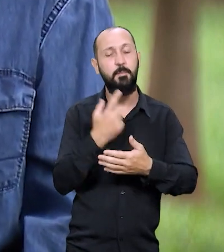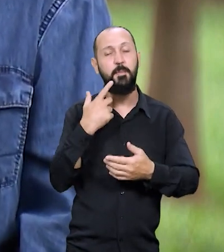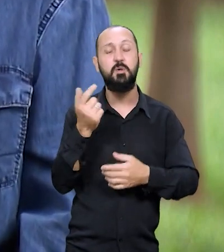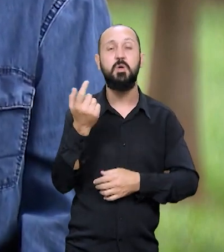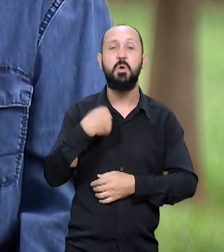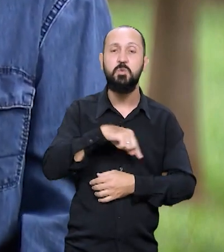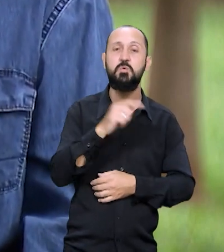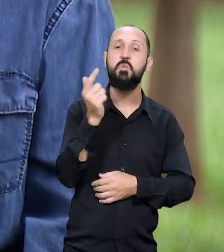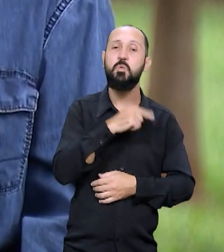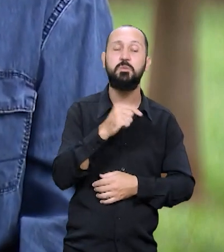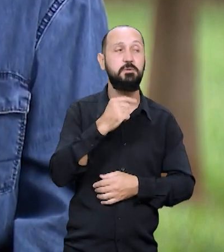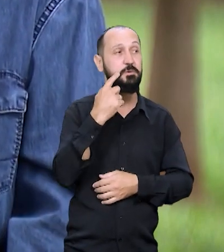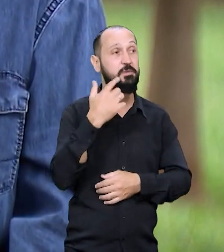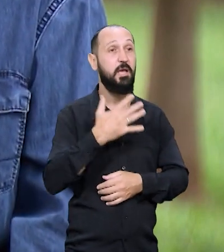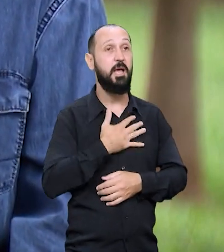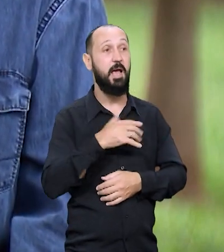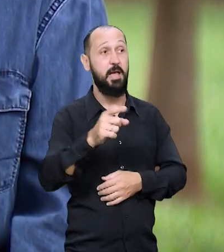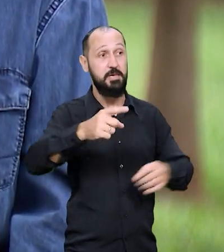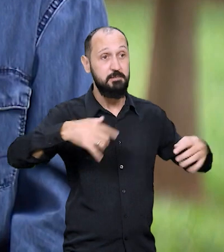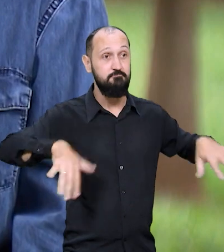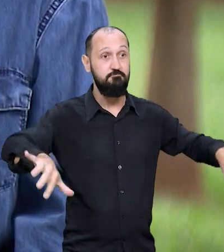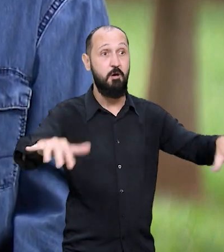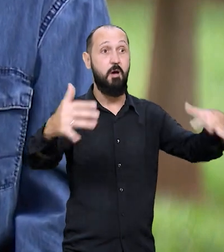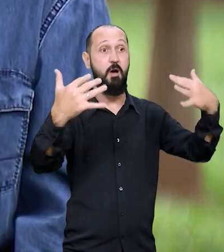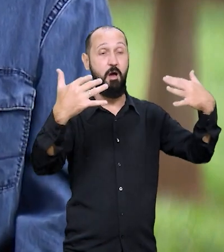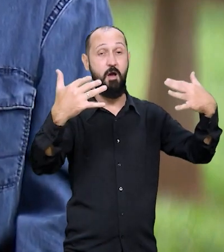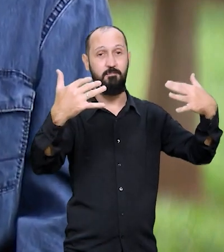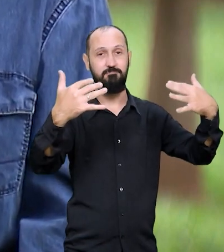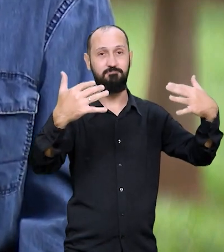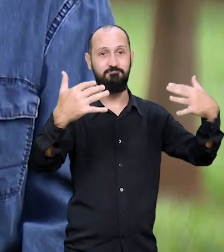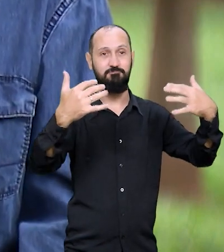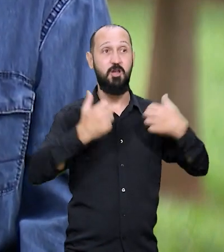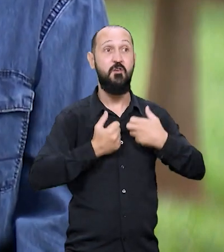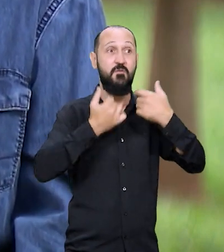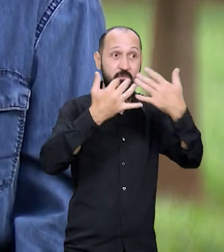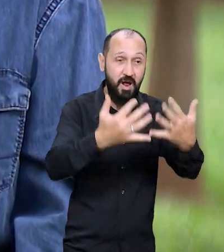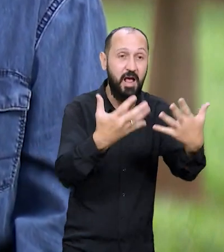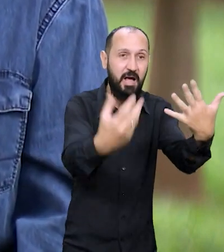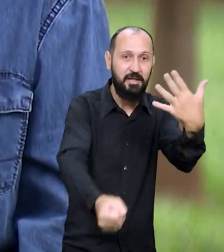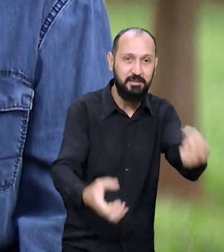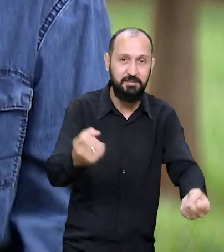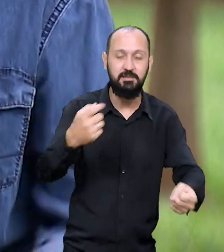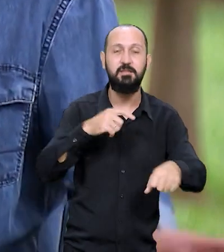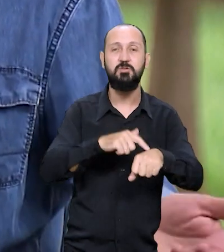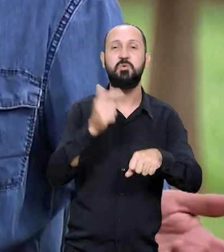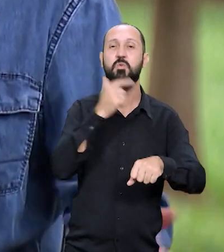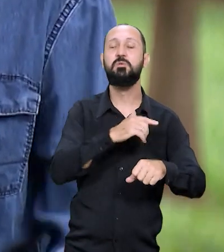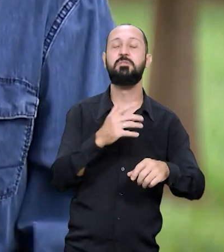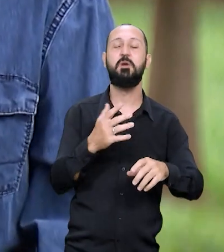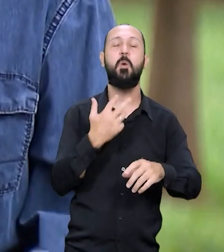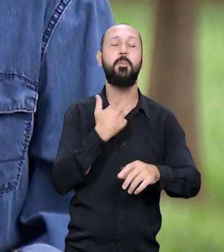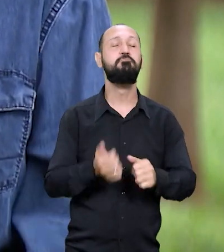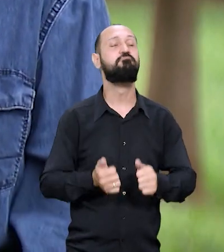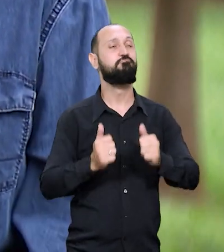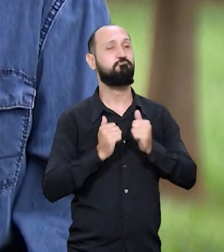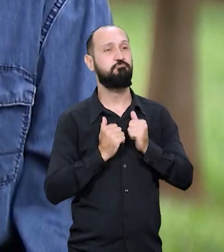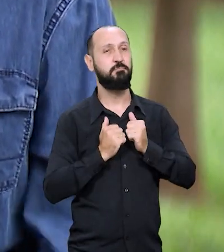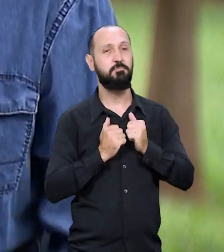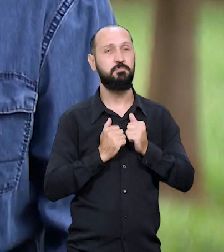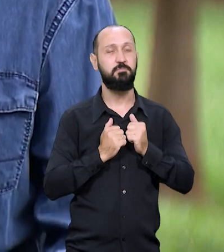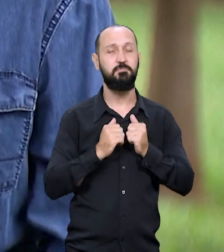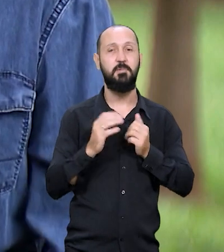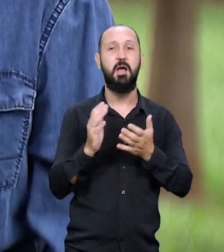possamos ser ouvidos. Para que possamos reagir. Isso. Não podemos fazer feito...